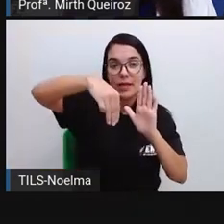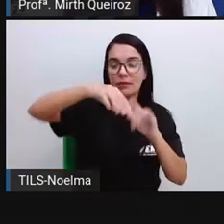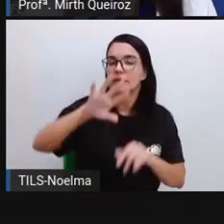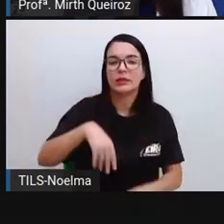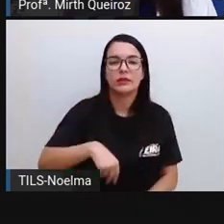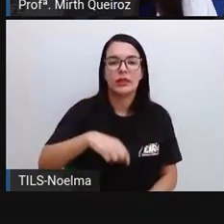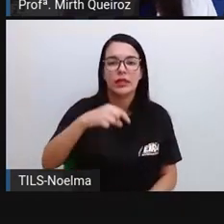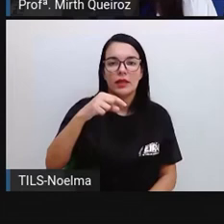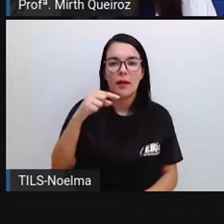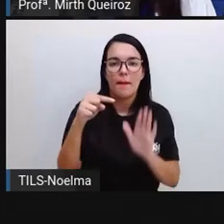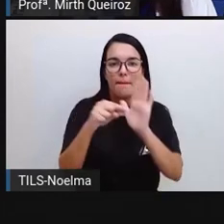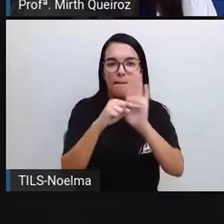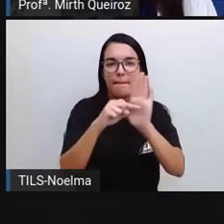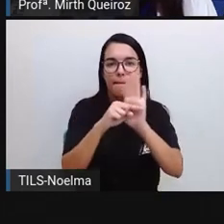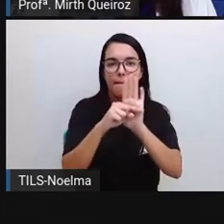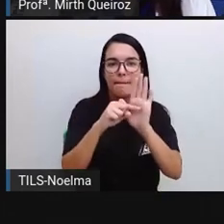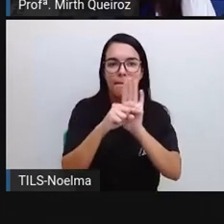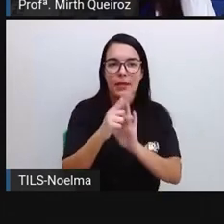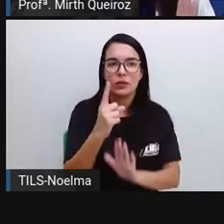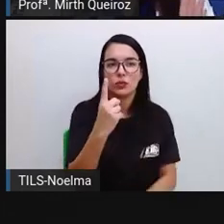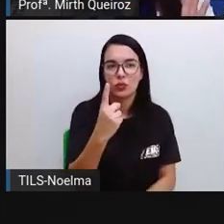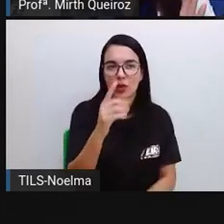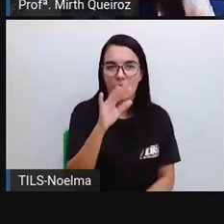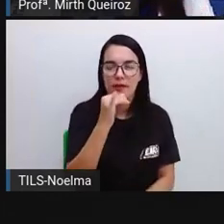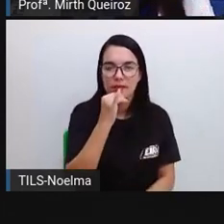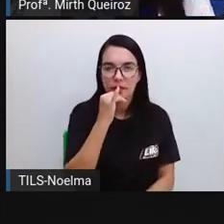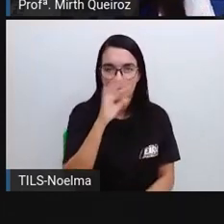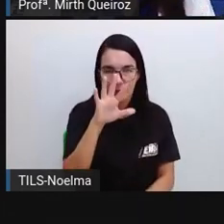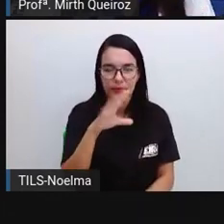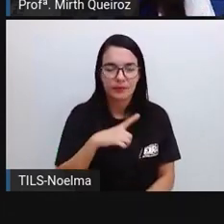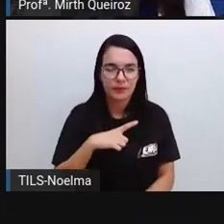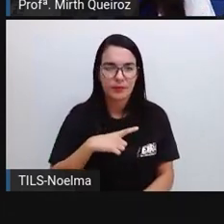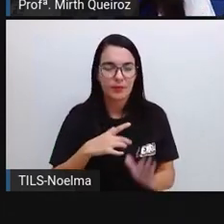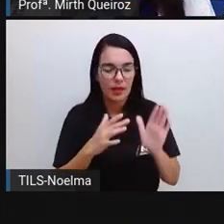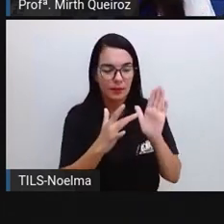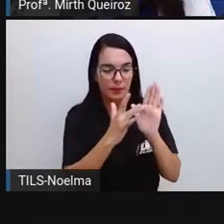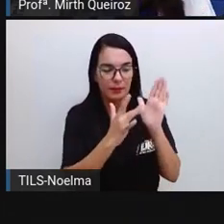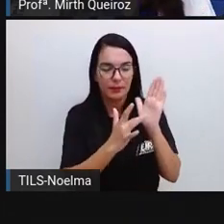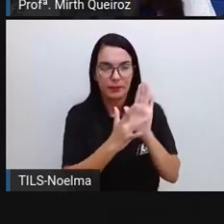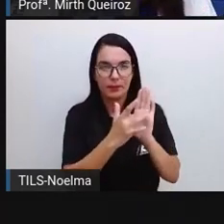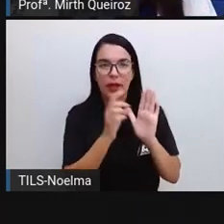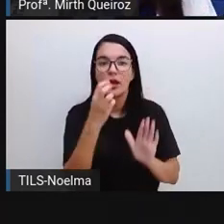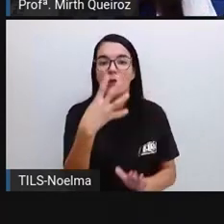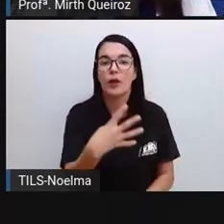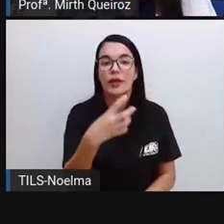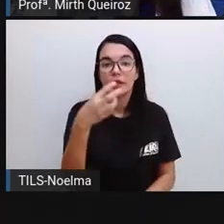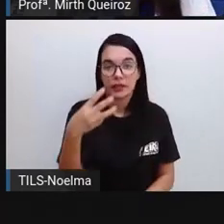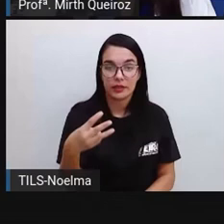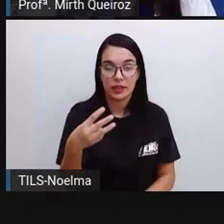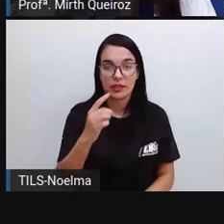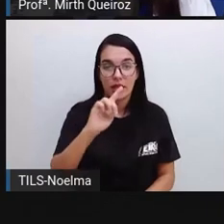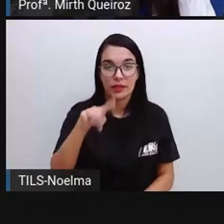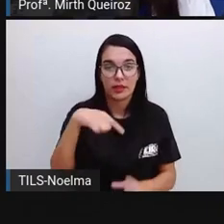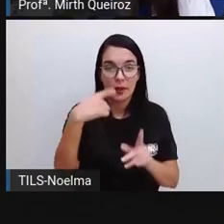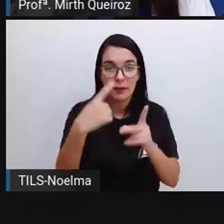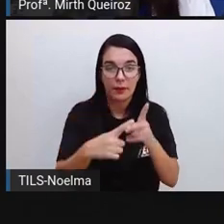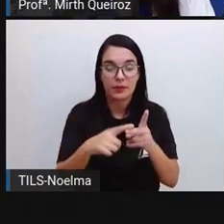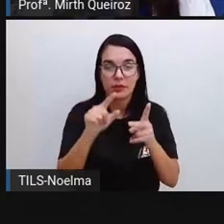1, igual? Então, as três teclas, vocês vão digitar o número 43, vão teclar